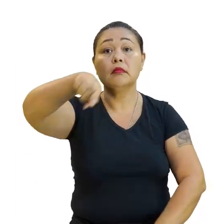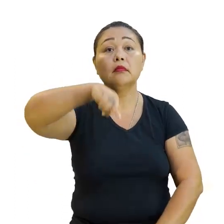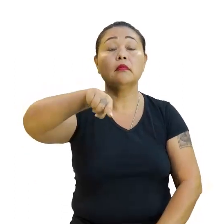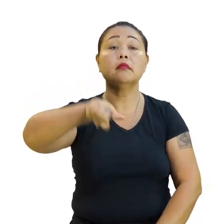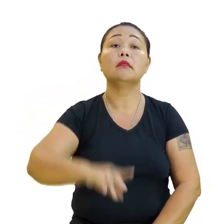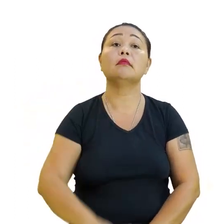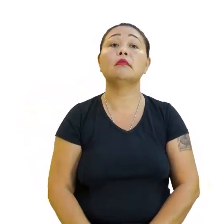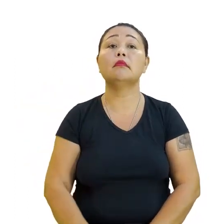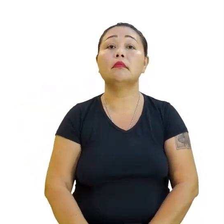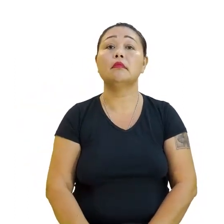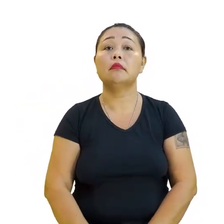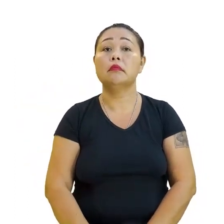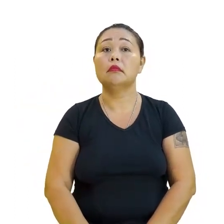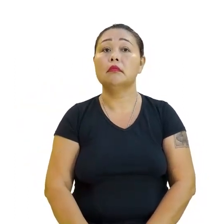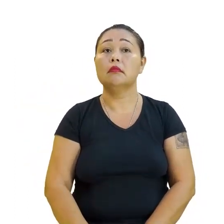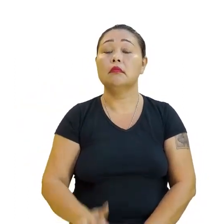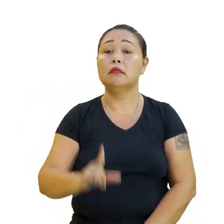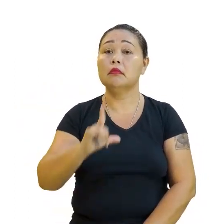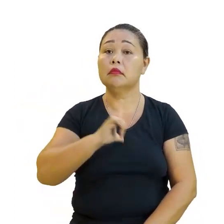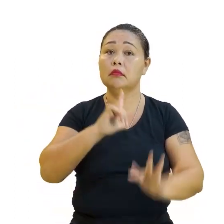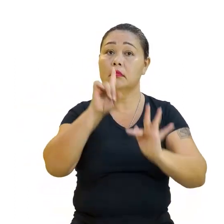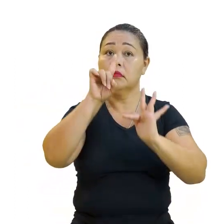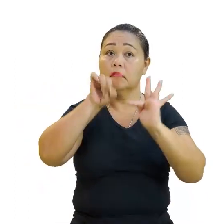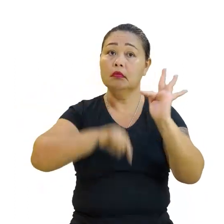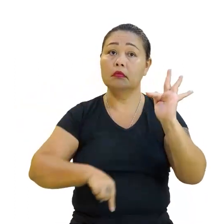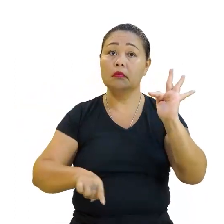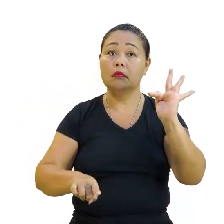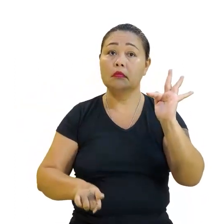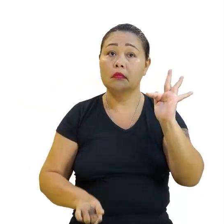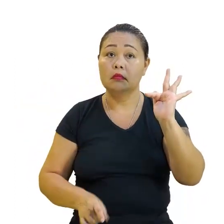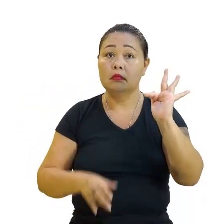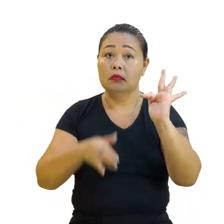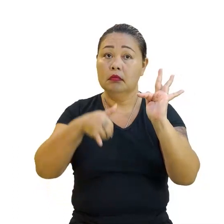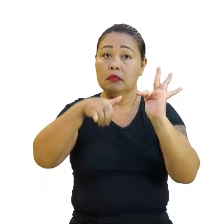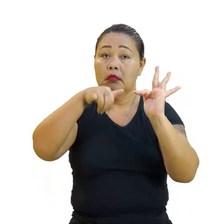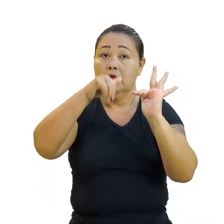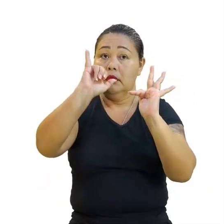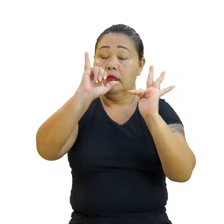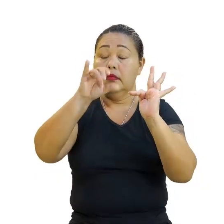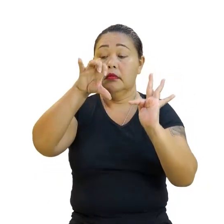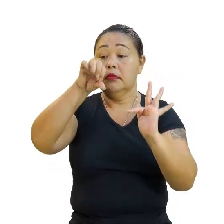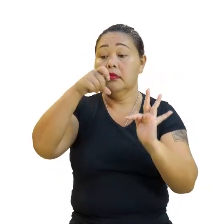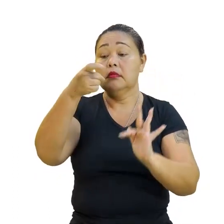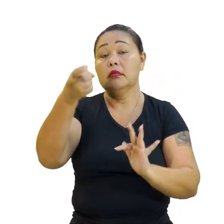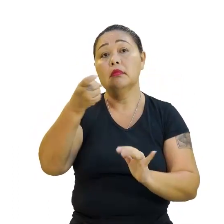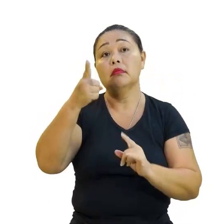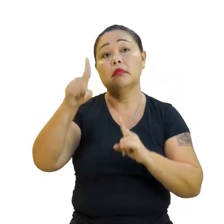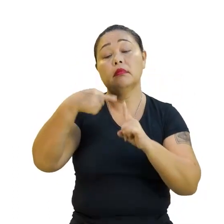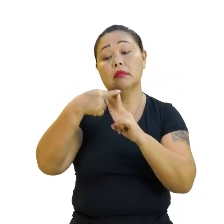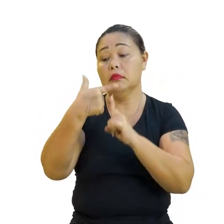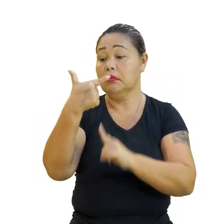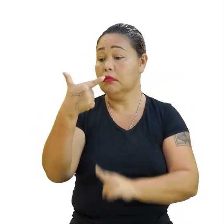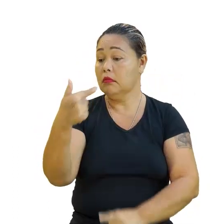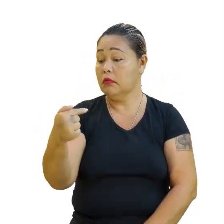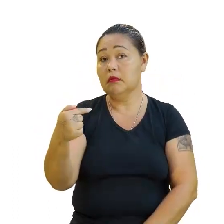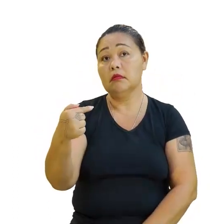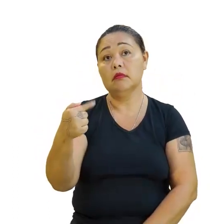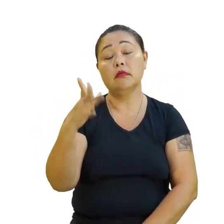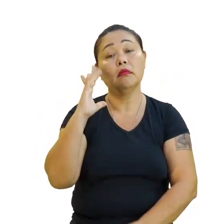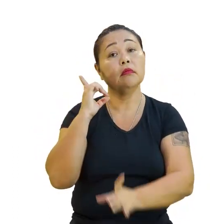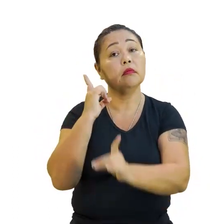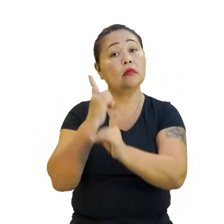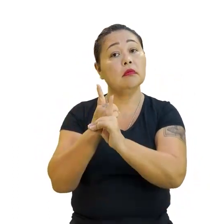Bom, temos aqui a função y igual a 9x mais 27 e vamos encontrar